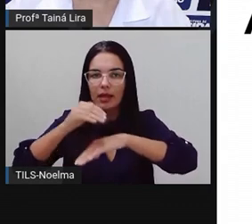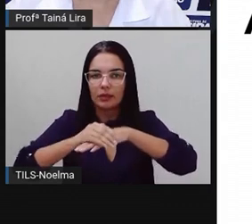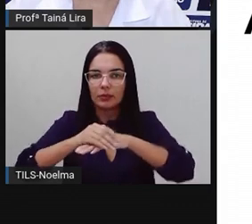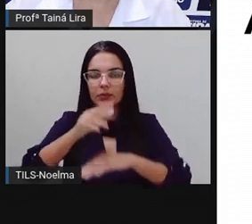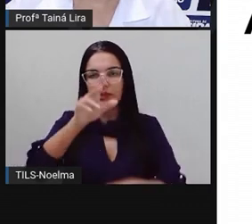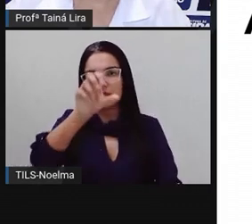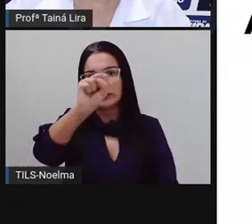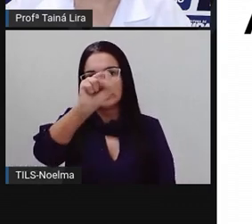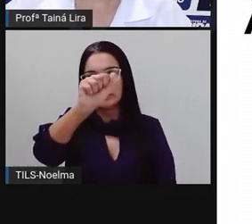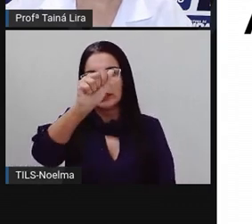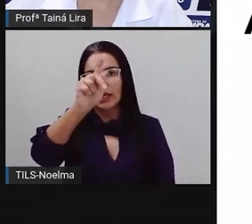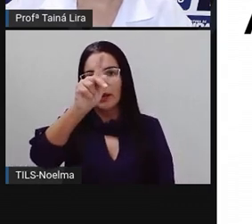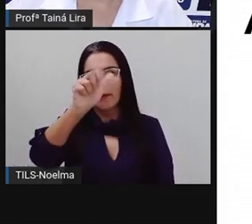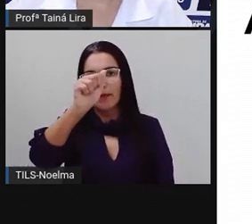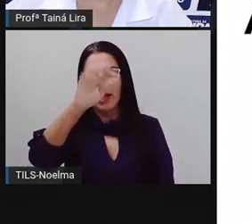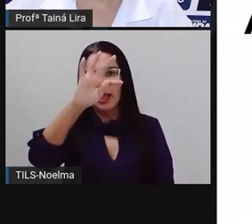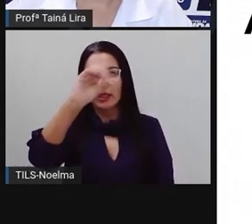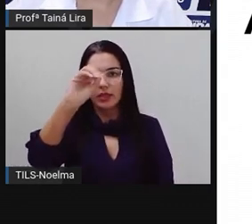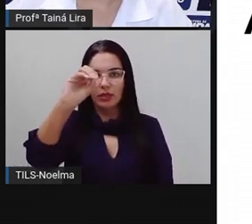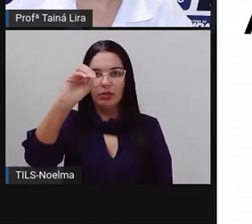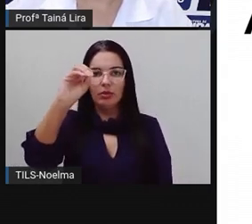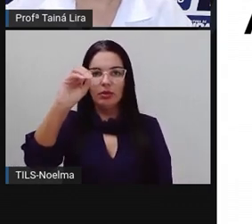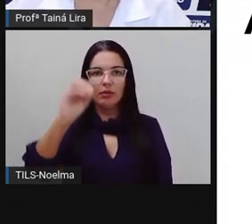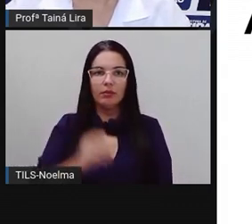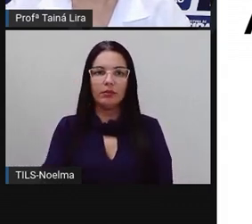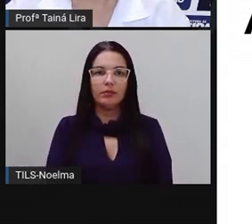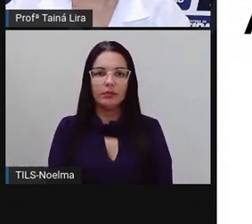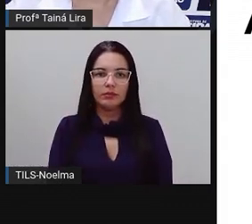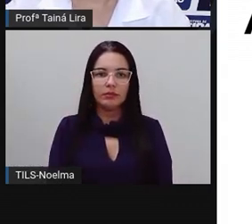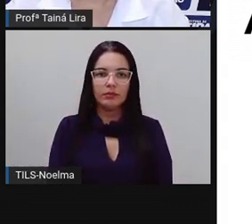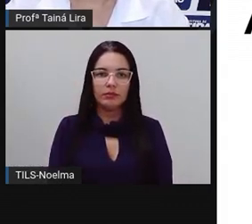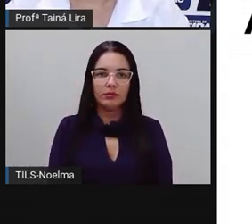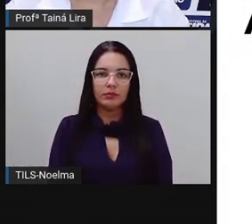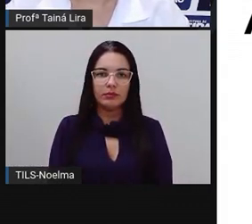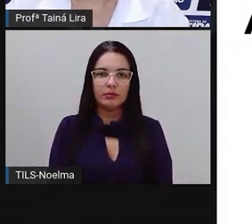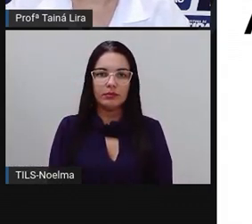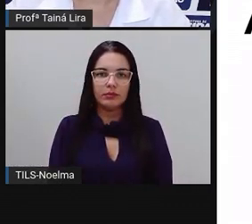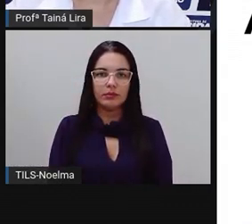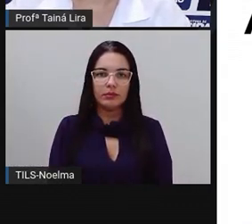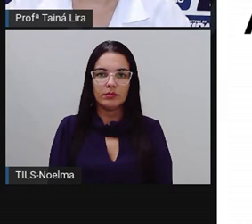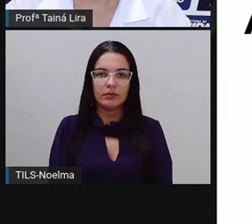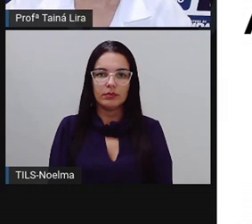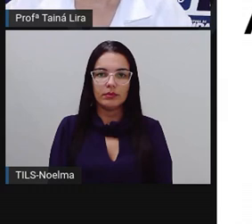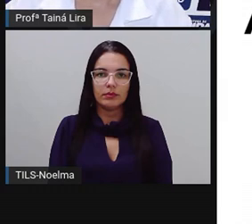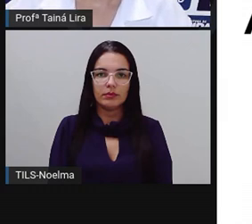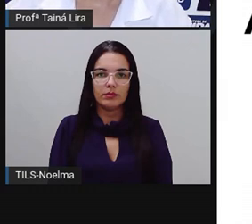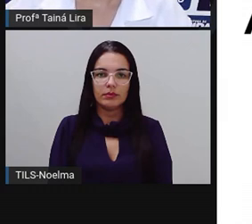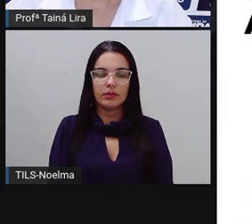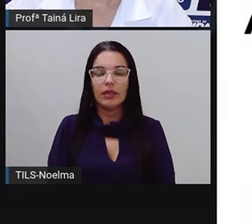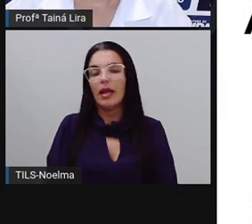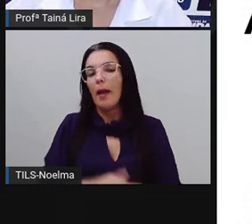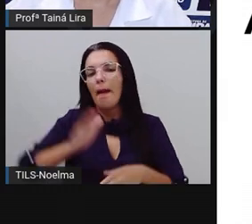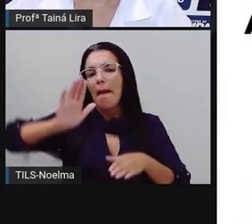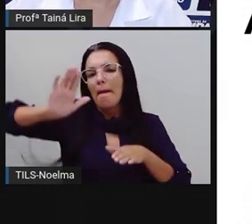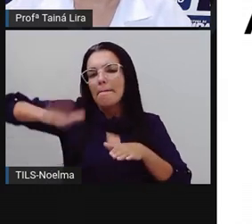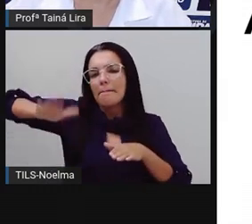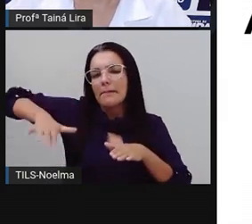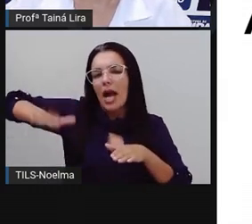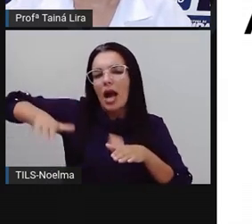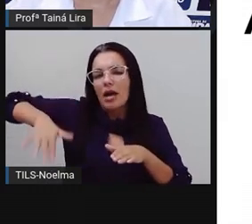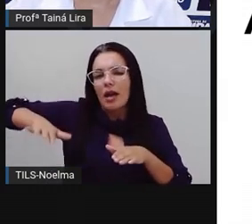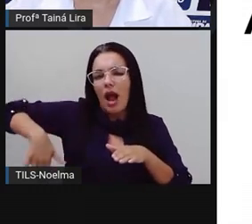Sapato. Então, ó, a sílaba mais forte é o Pá. Por isso eu escrevi com O. Barato.